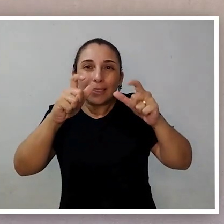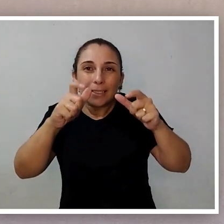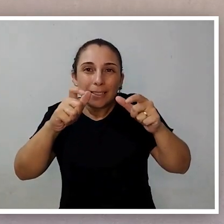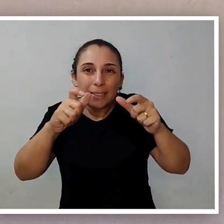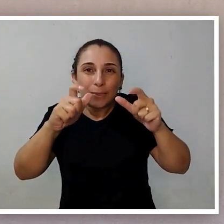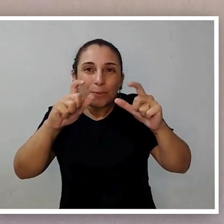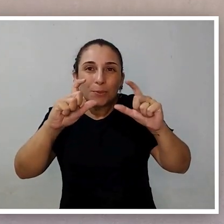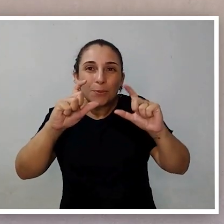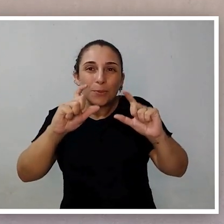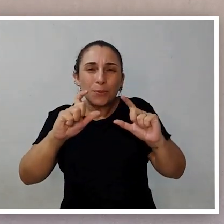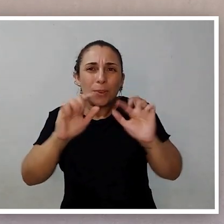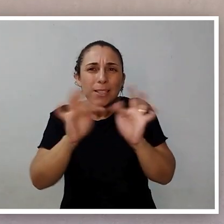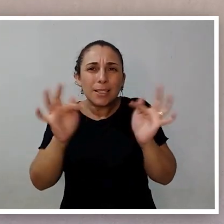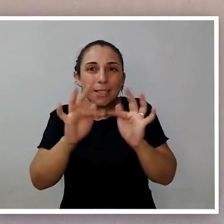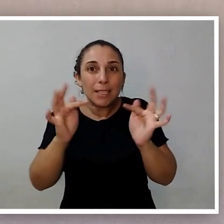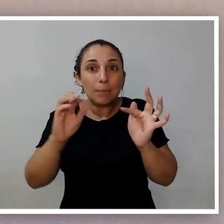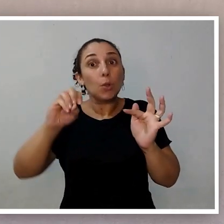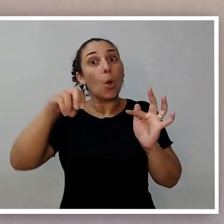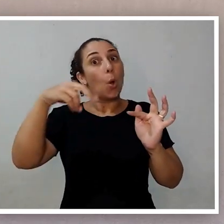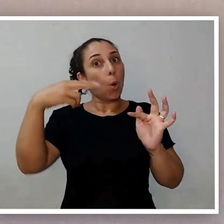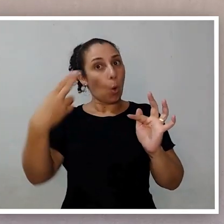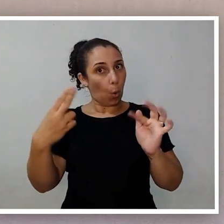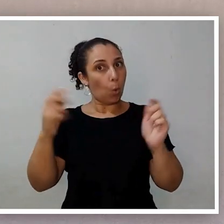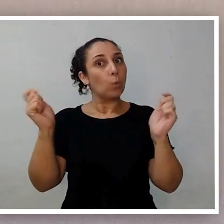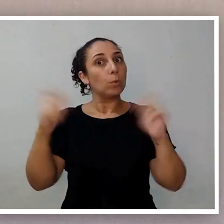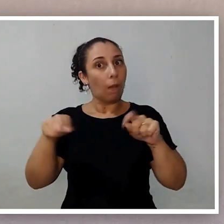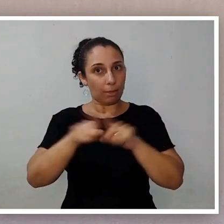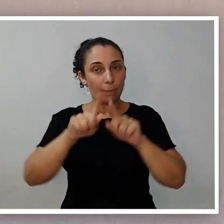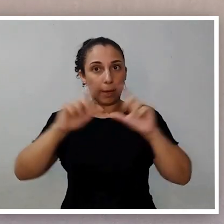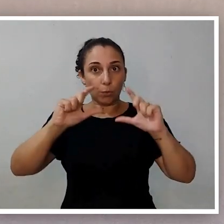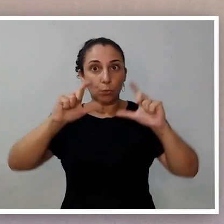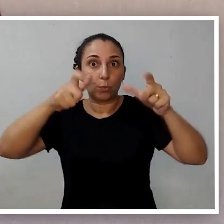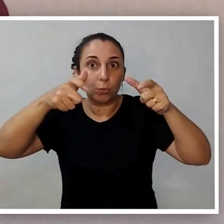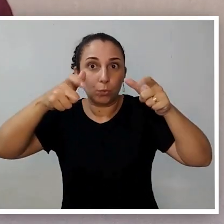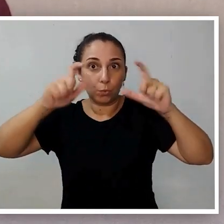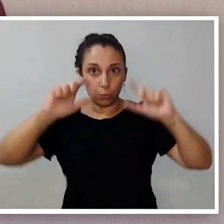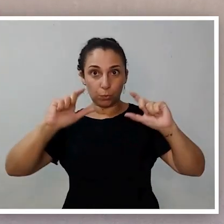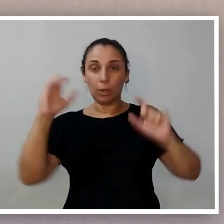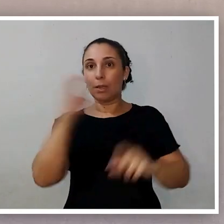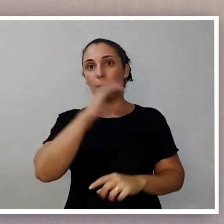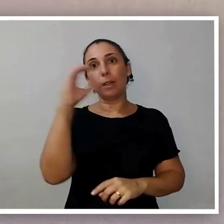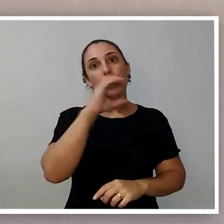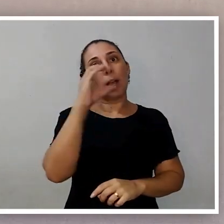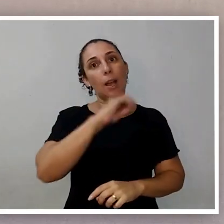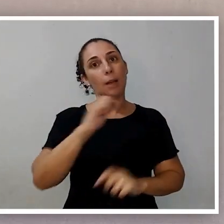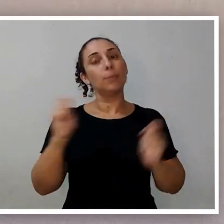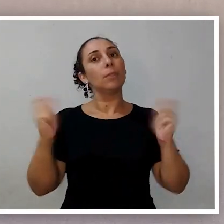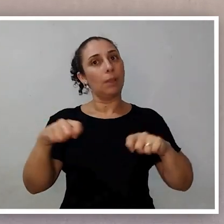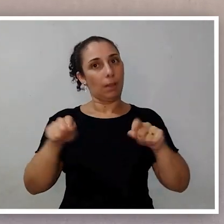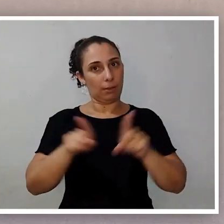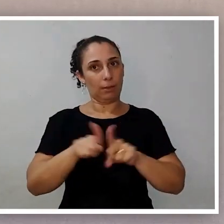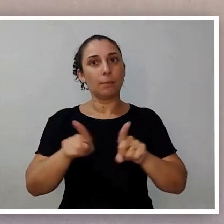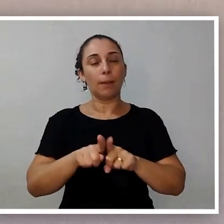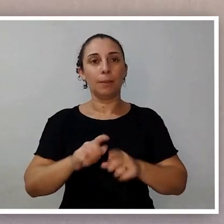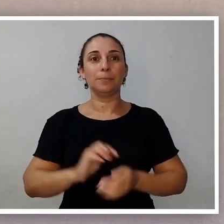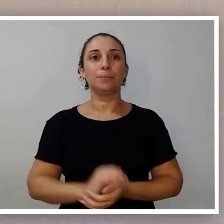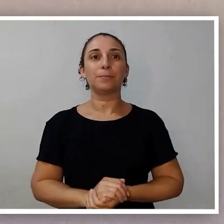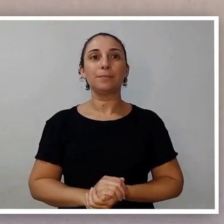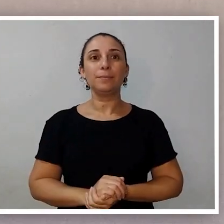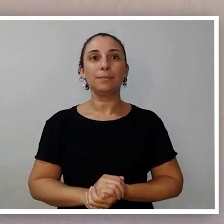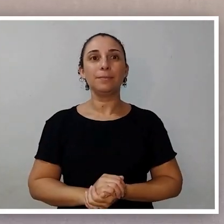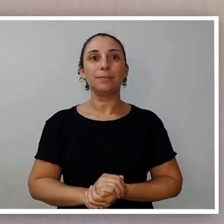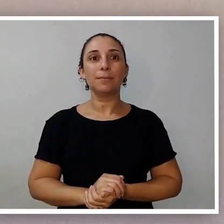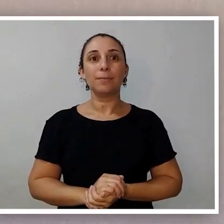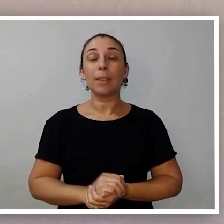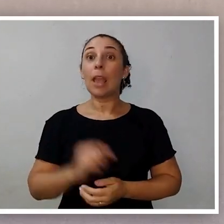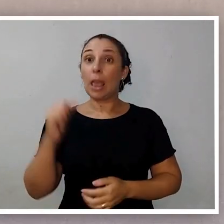milimétrico para cima e milimétrico para baixo. Também tem uma trava que eu posso soltar aqui e fazer um movimento